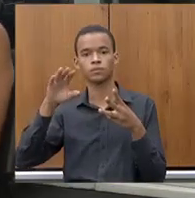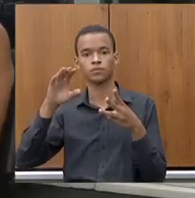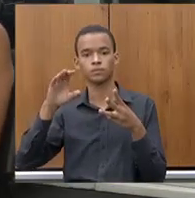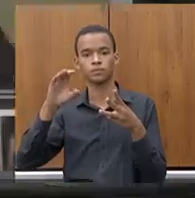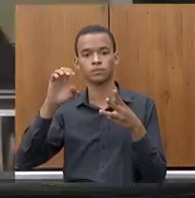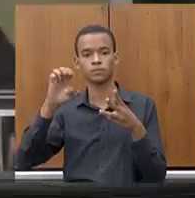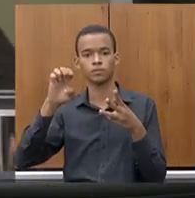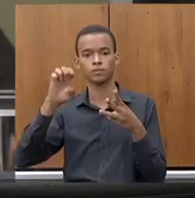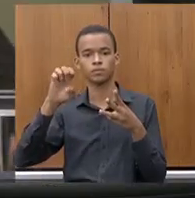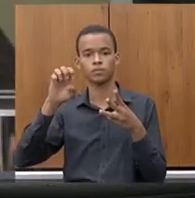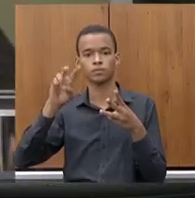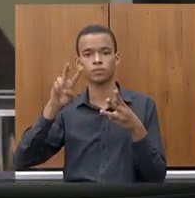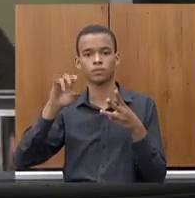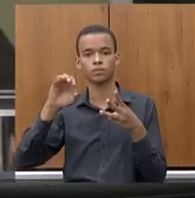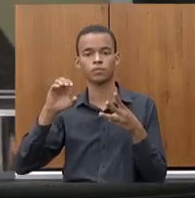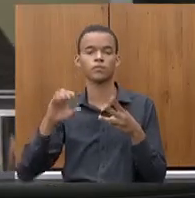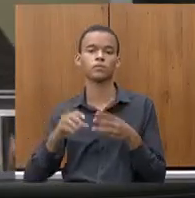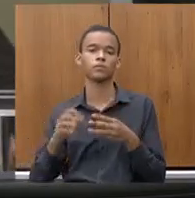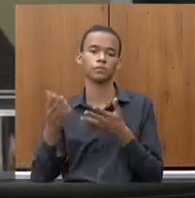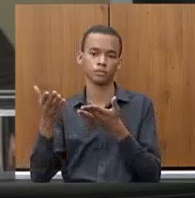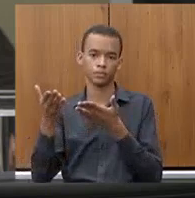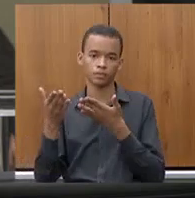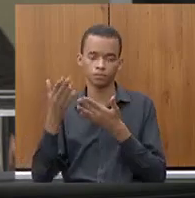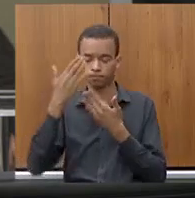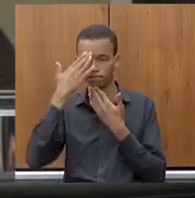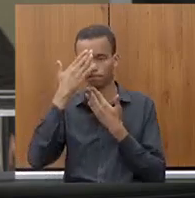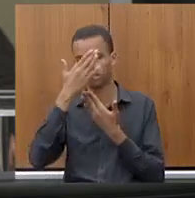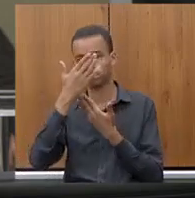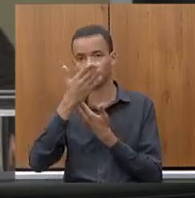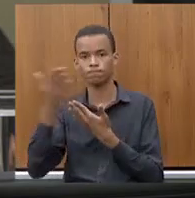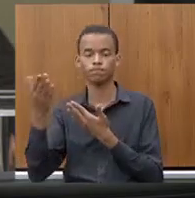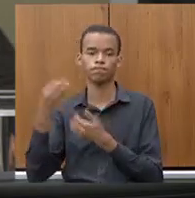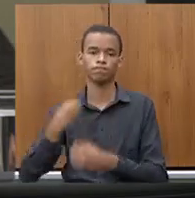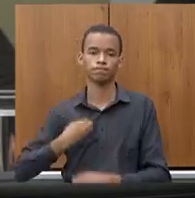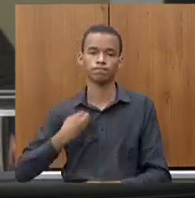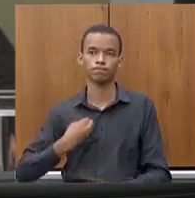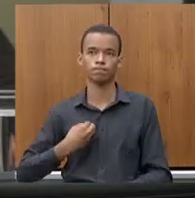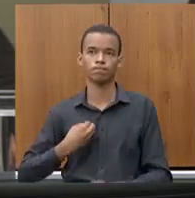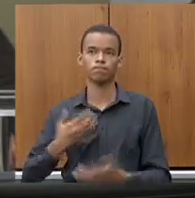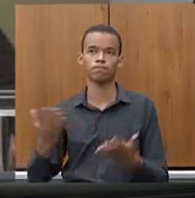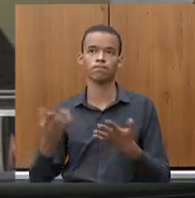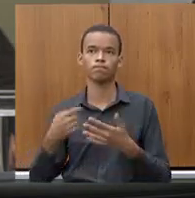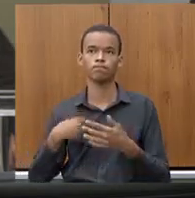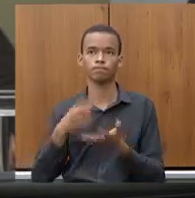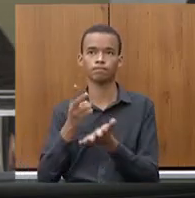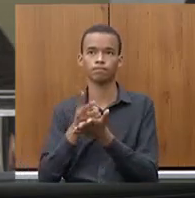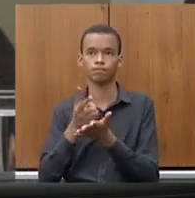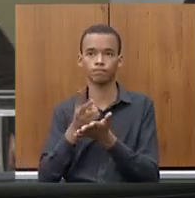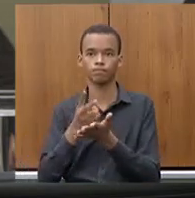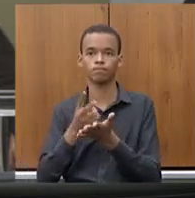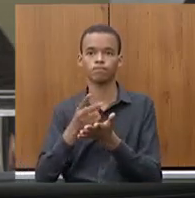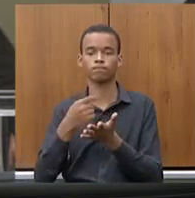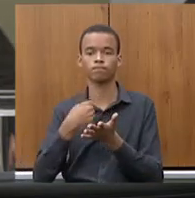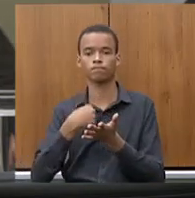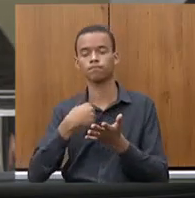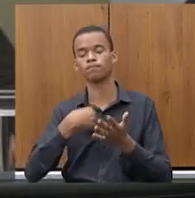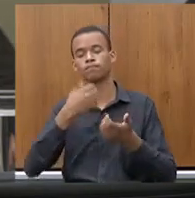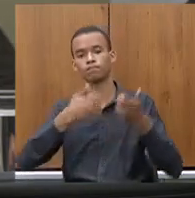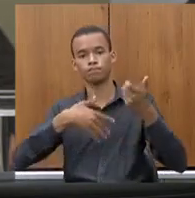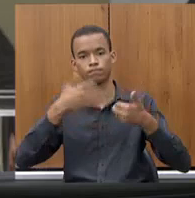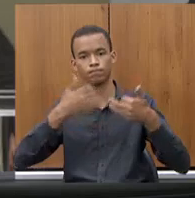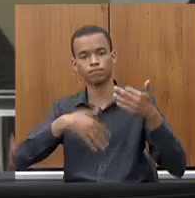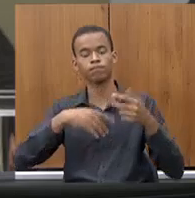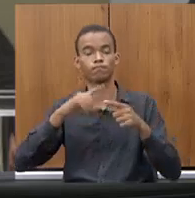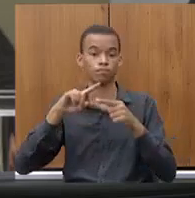presença Presidente então dando sequência eu já vou fazer os meus questionamentos e